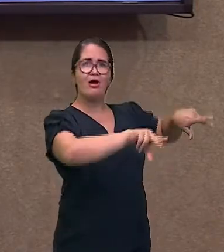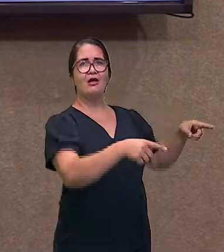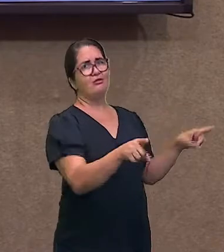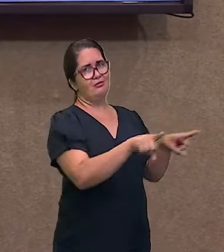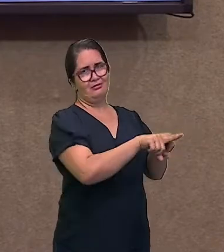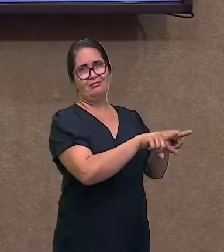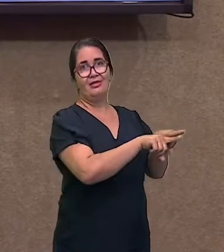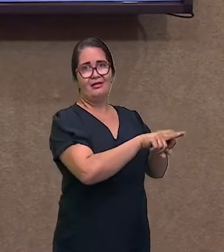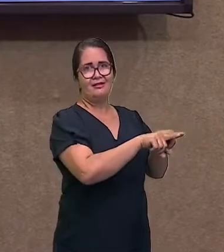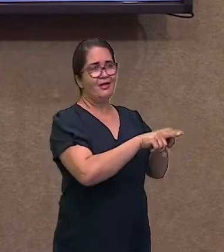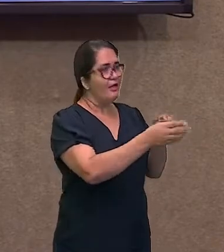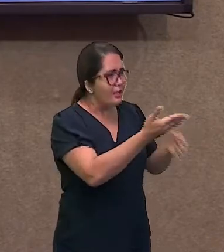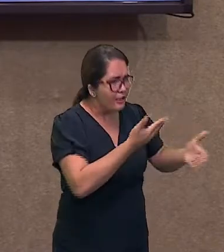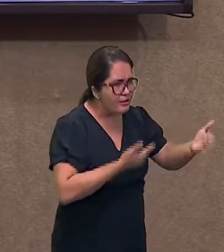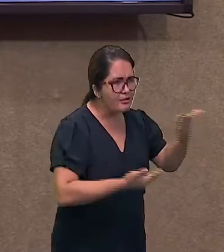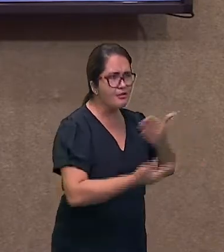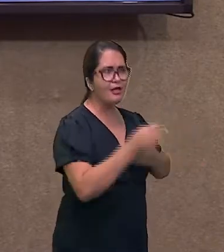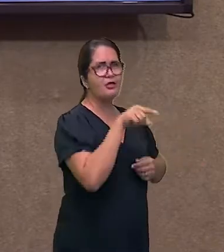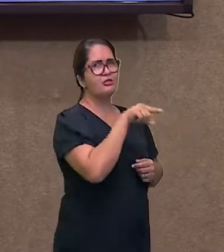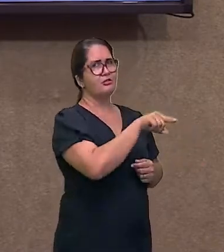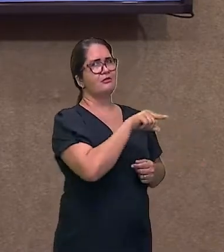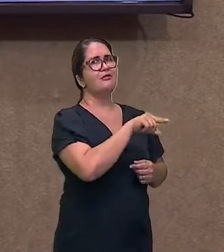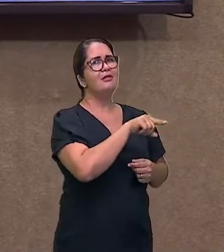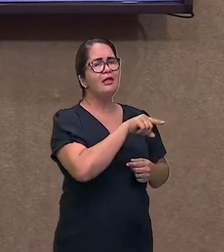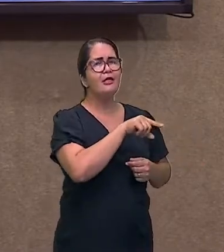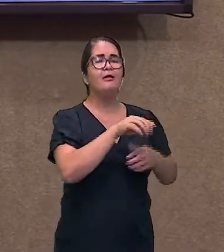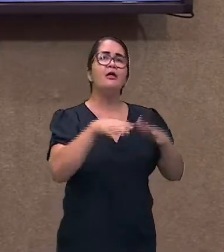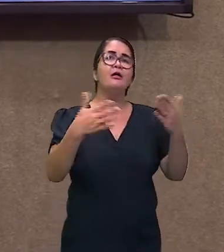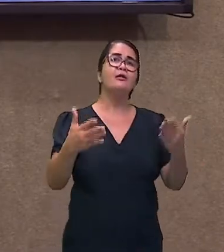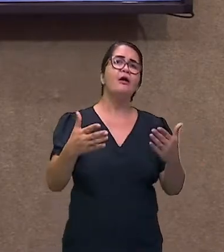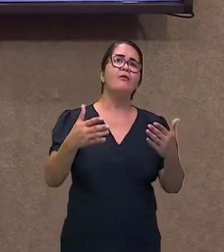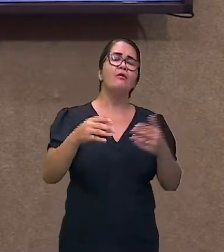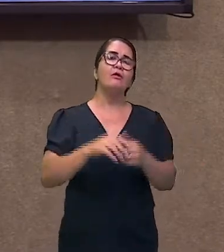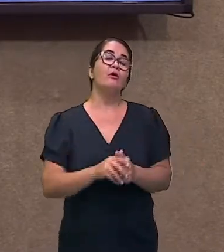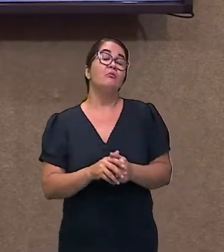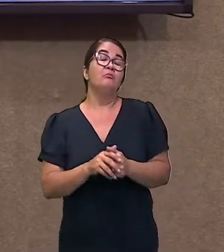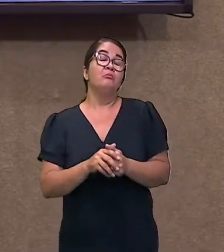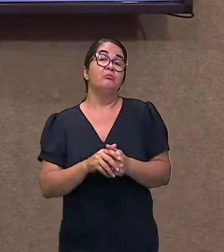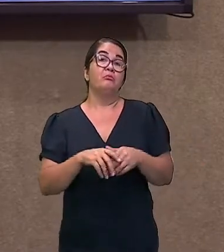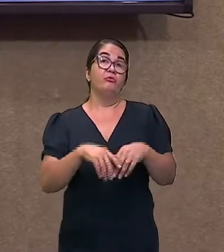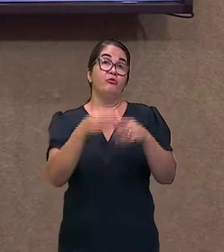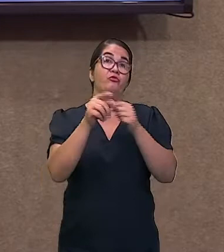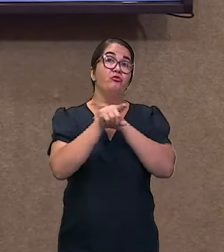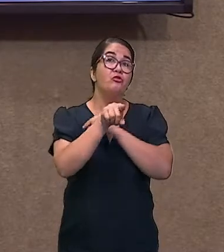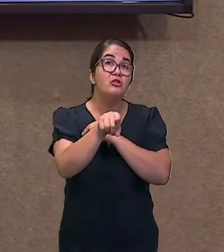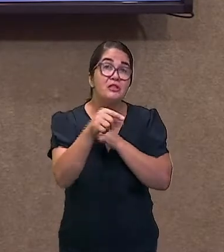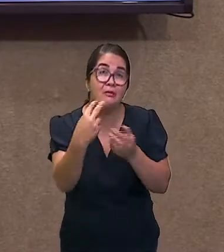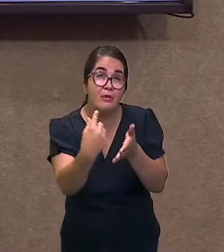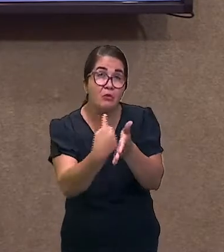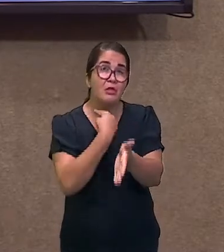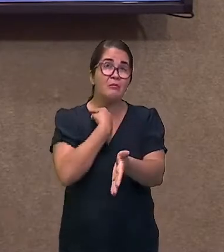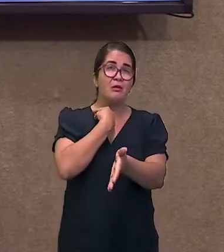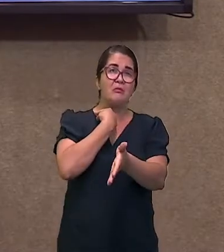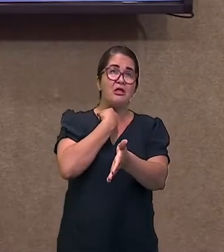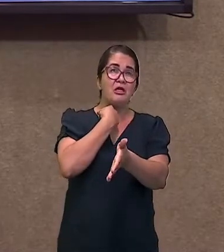Ah, professora, pássaro não é tão importante assim, né? Não.